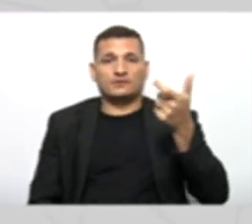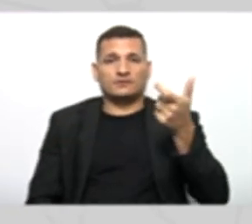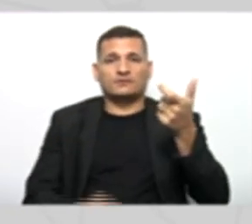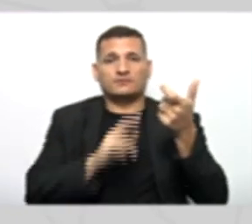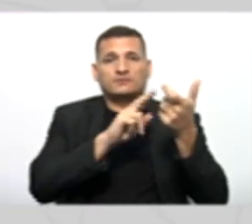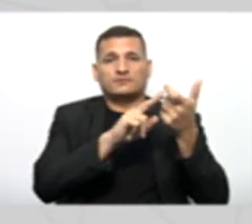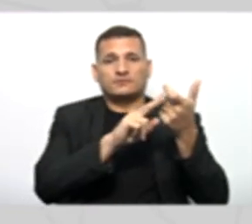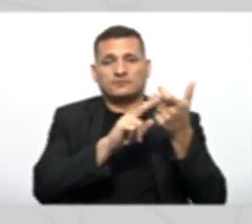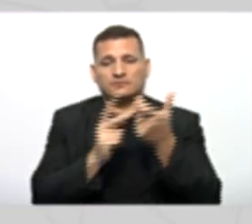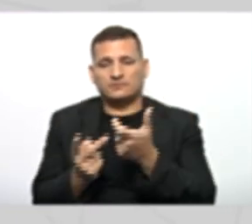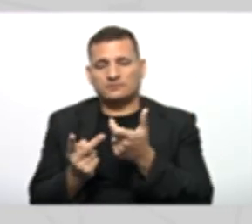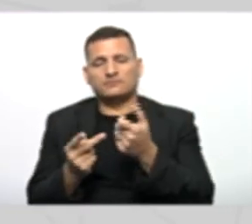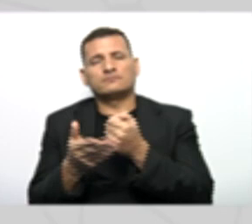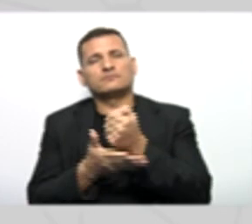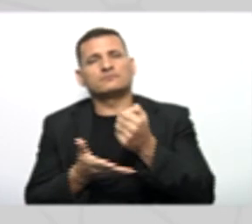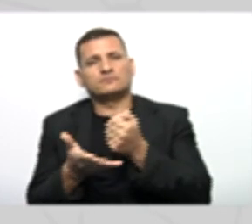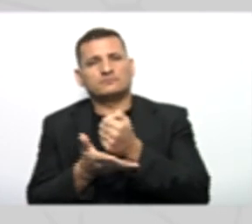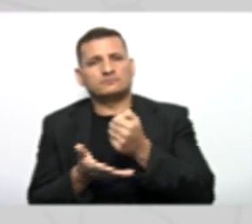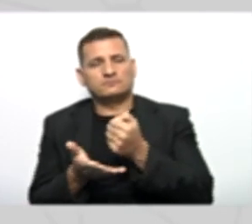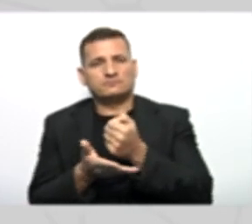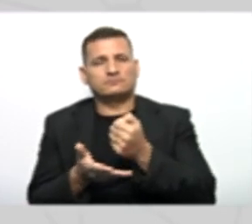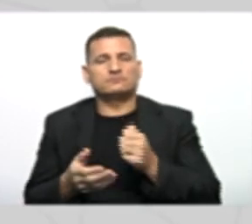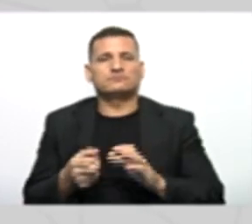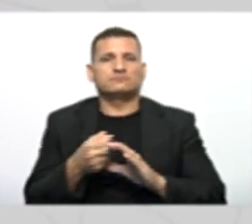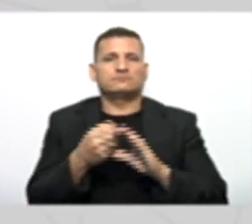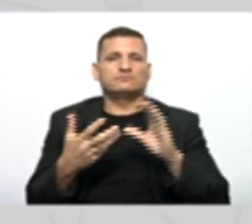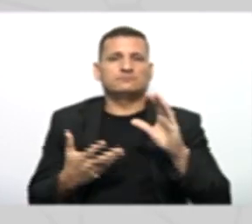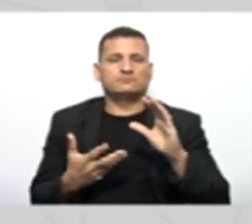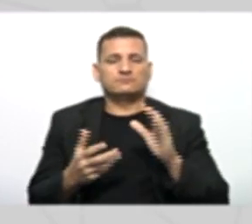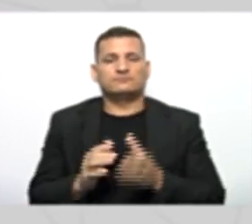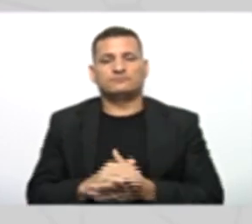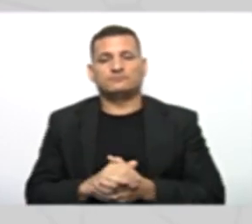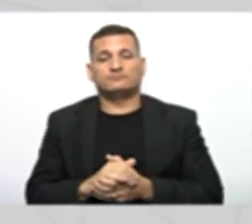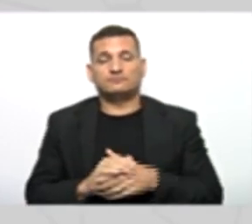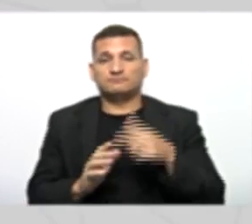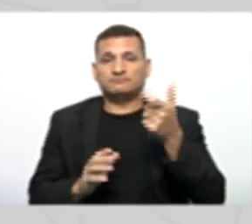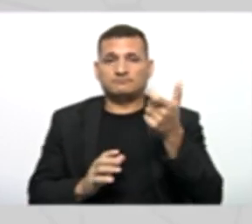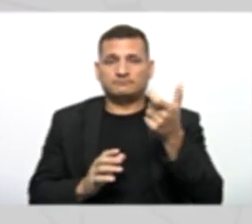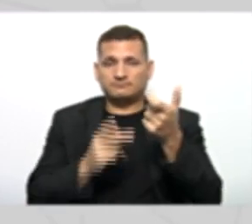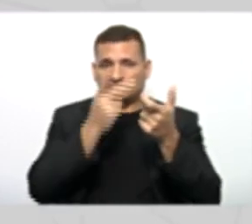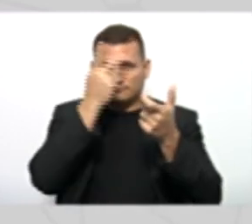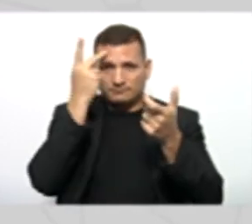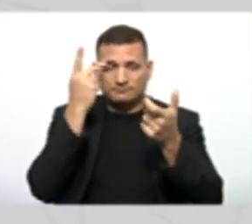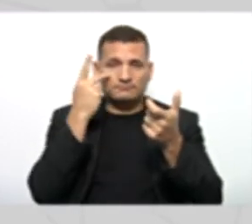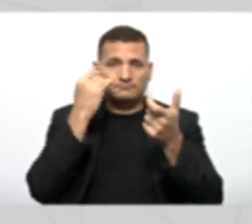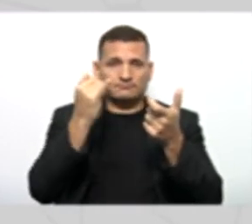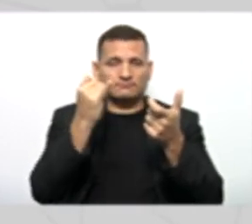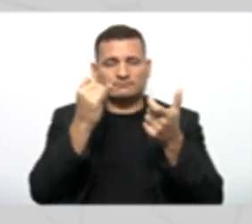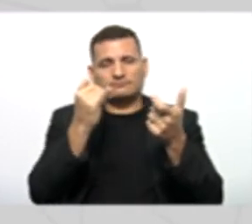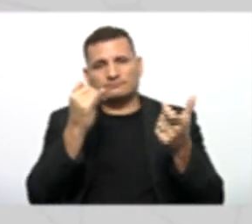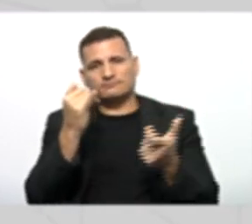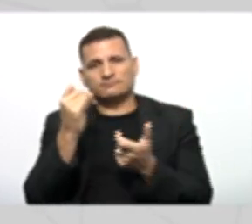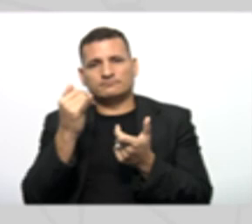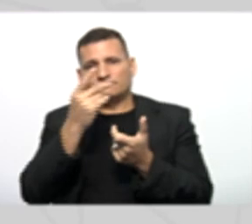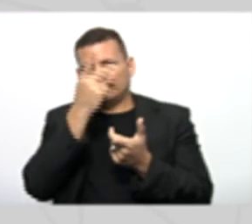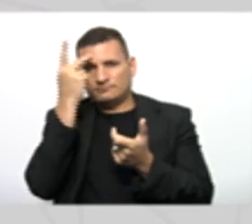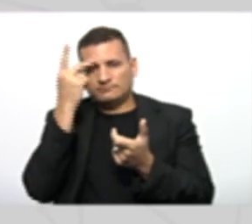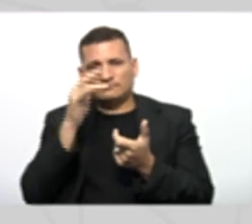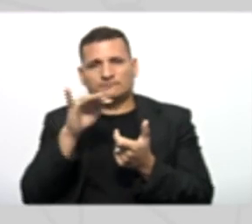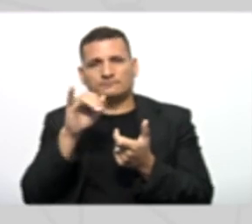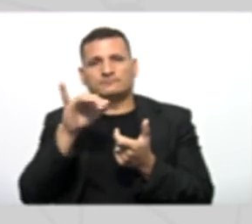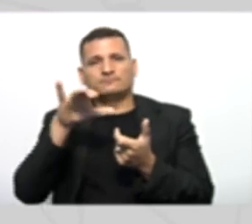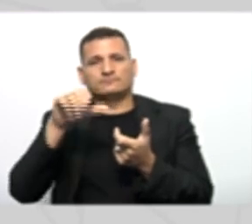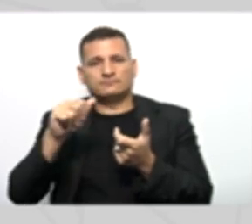atributos Básicos Então nesse caso A classe pessoa Seria a classe pai E a classe pessoa Física Seria a nossa Classe